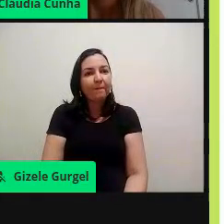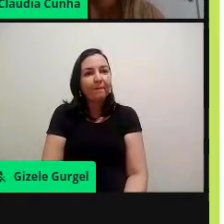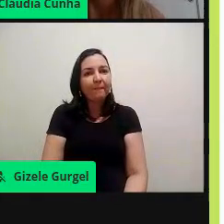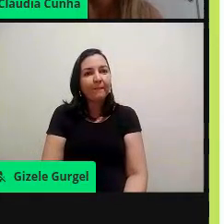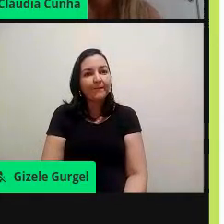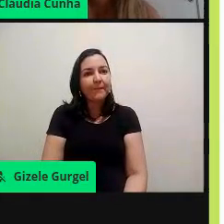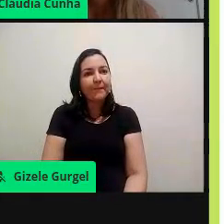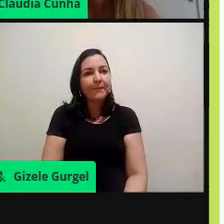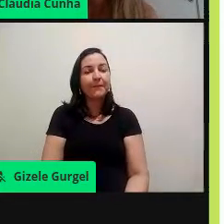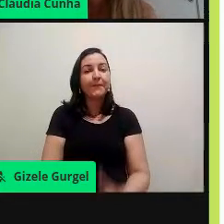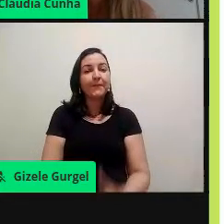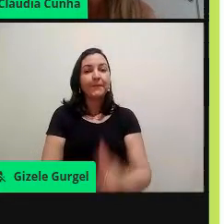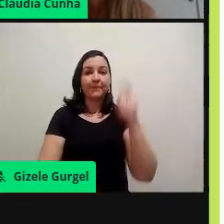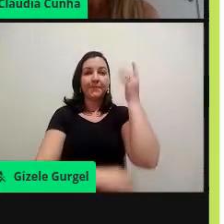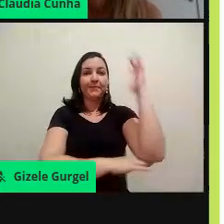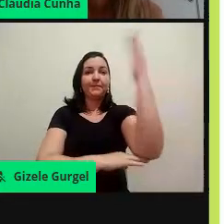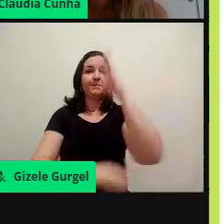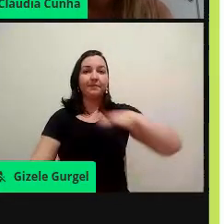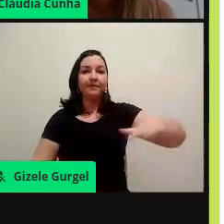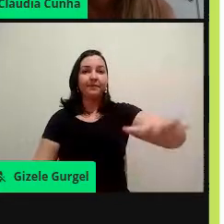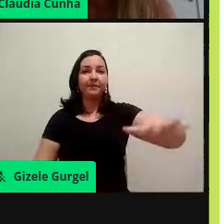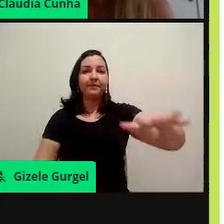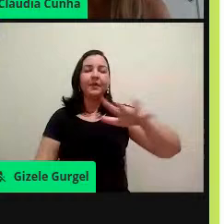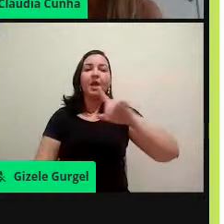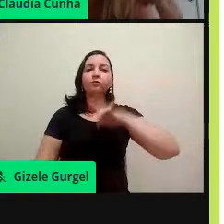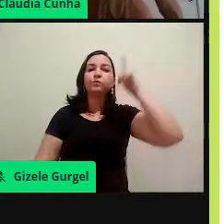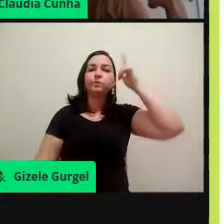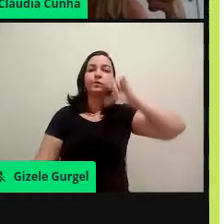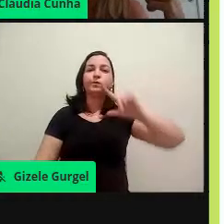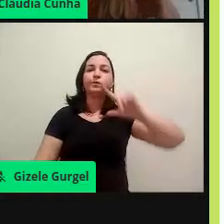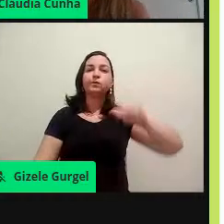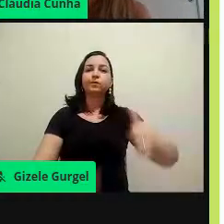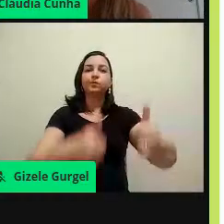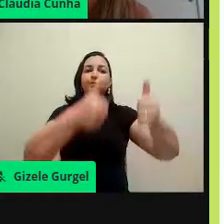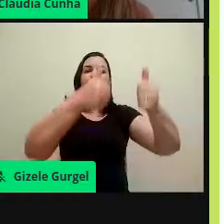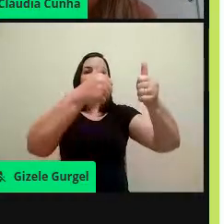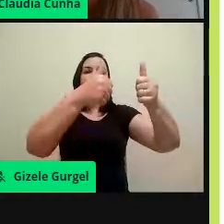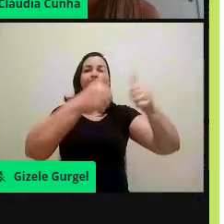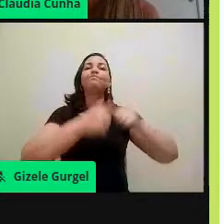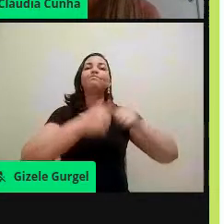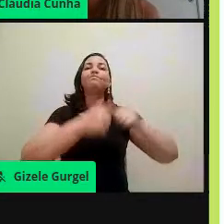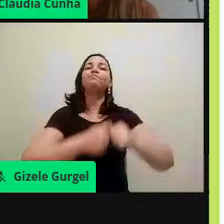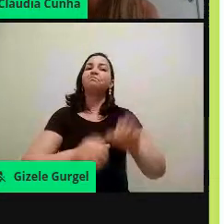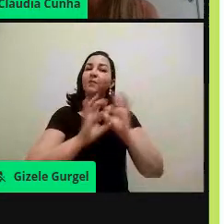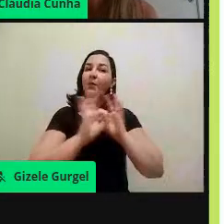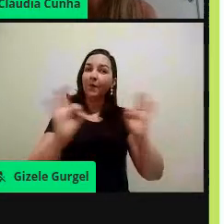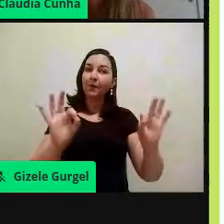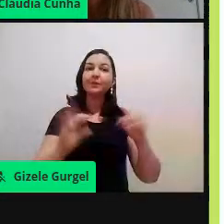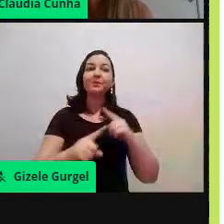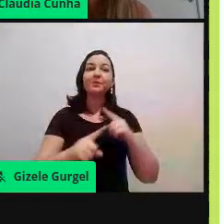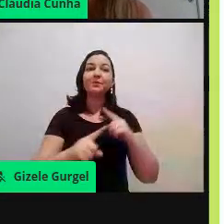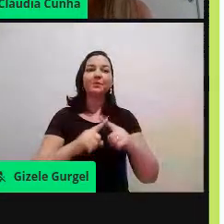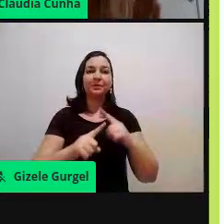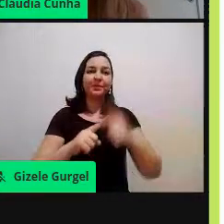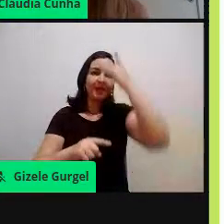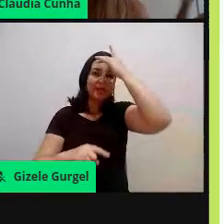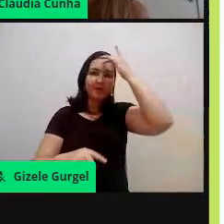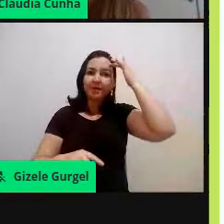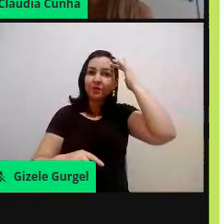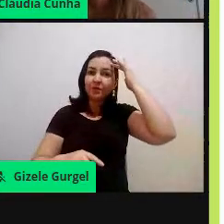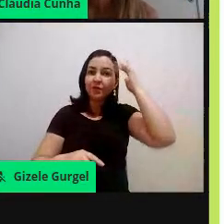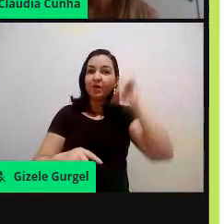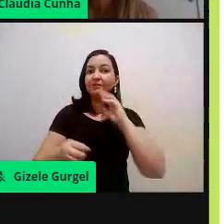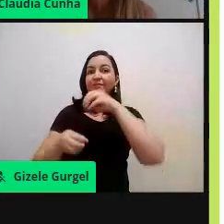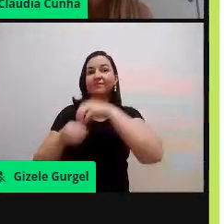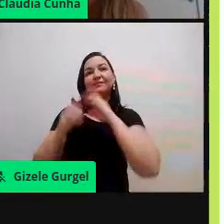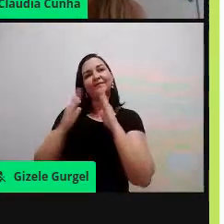o meio ambiente é beneficiado, né, ótimo, né, pelo isolamento social, porém,